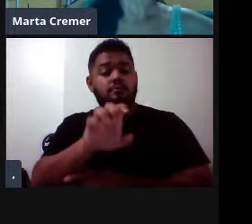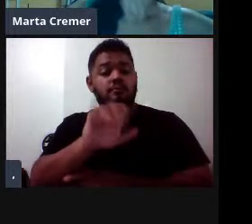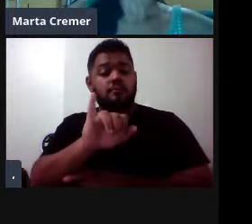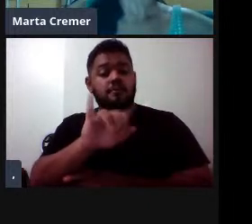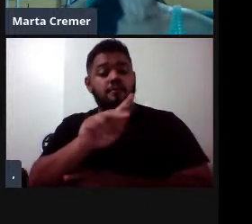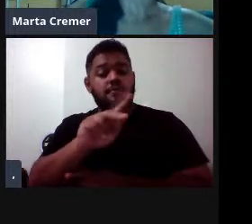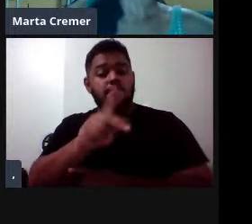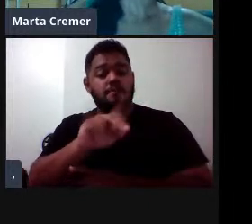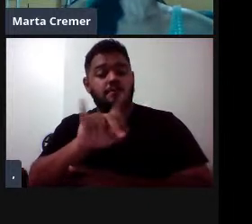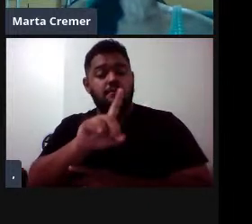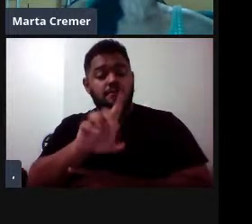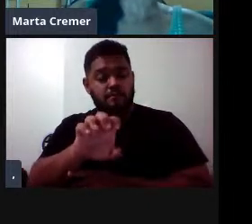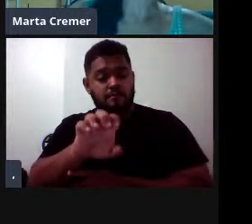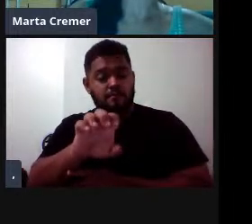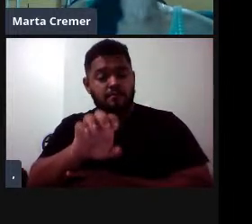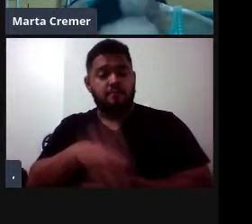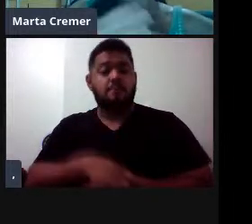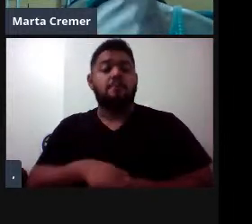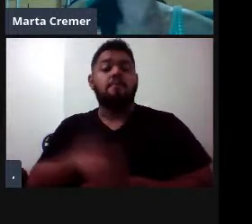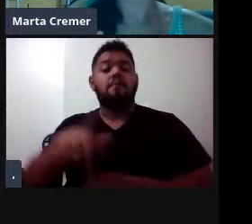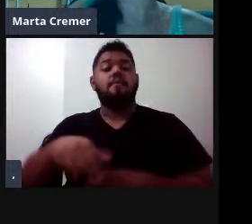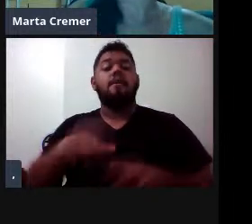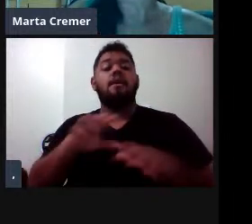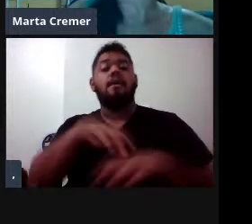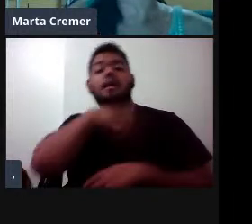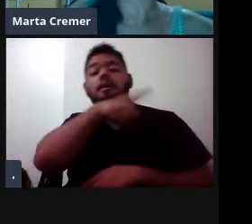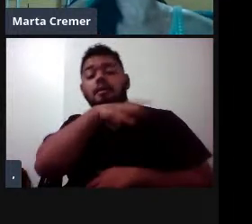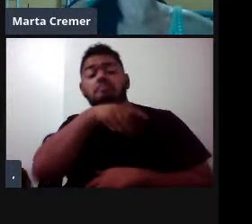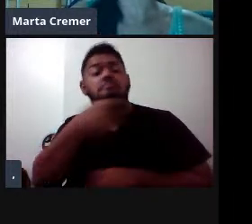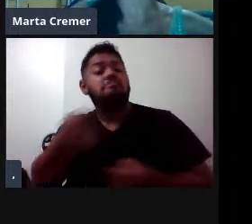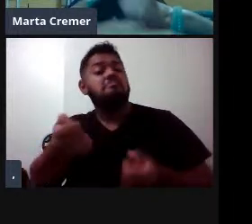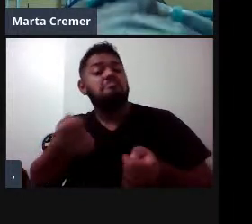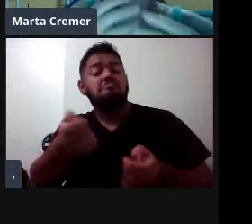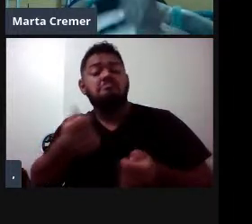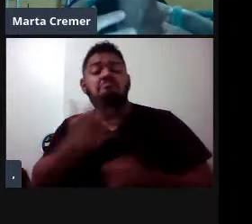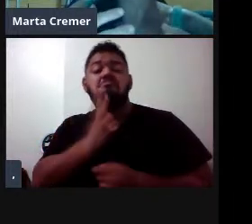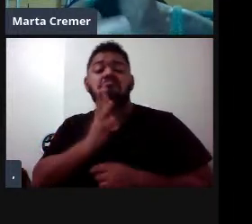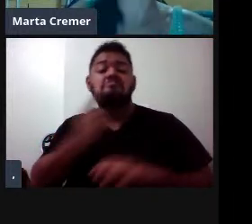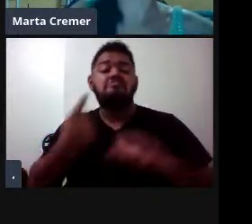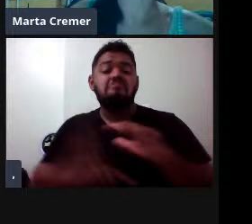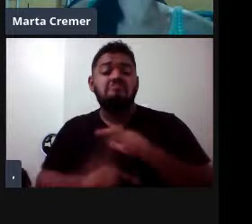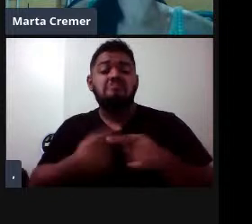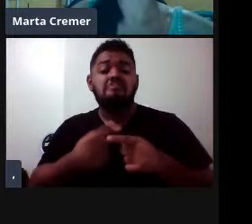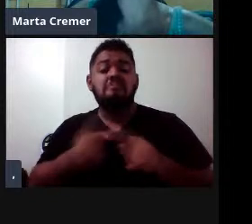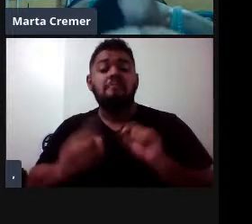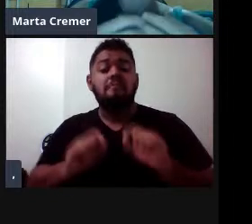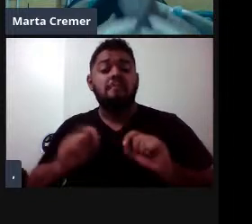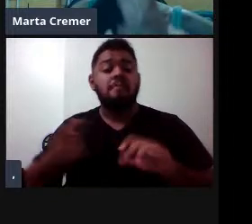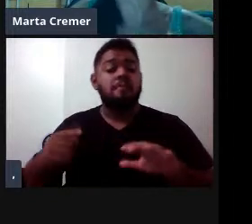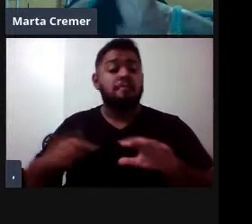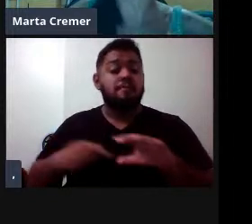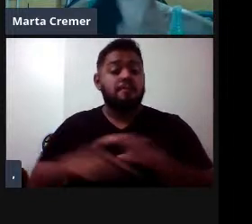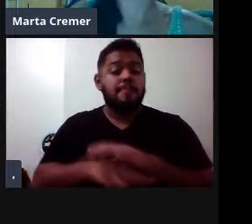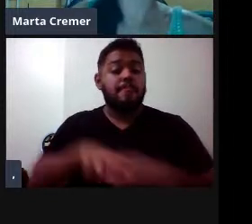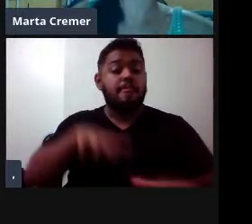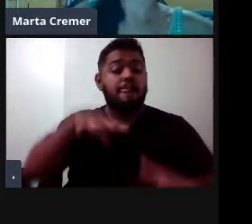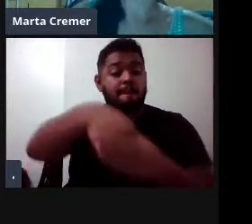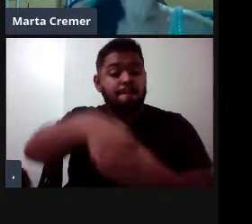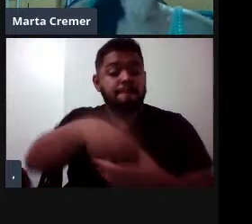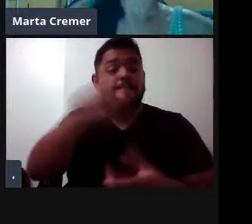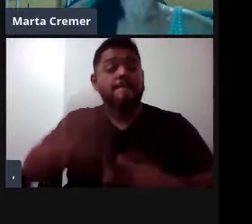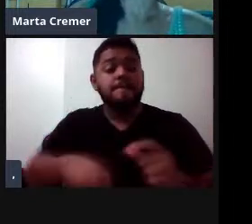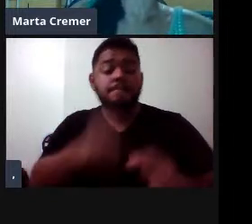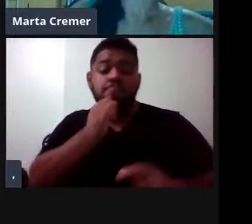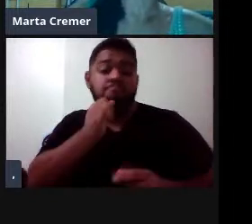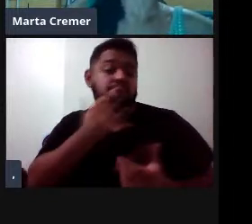E é uma família de animais muito pouco conhecidos, porque são muito oceânicos, de comportamento relativamente discreto